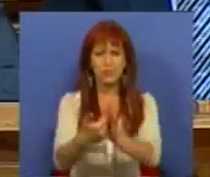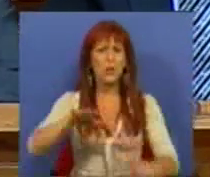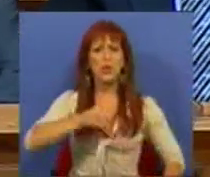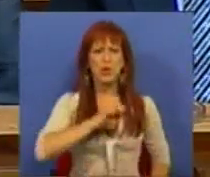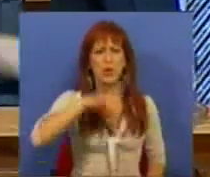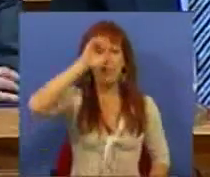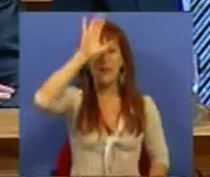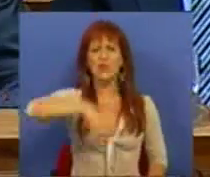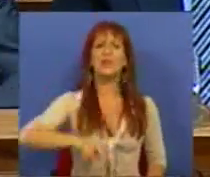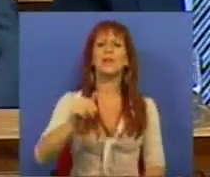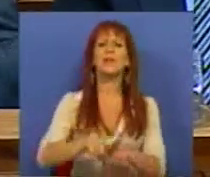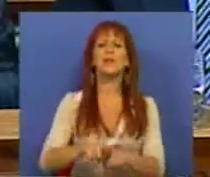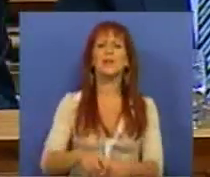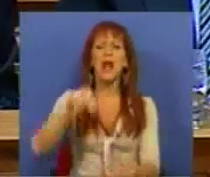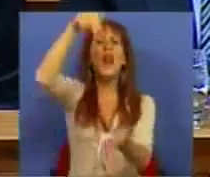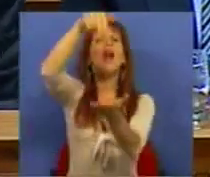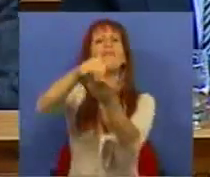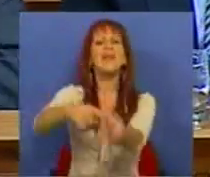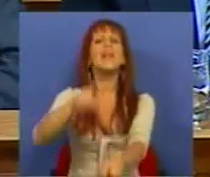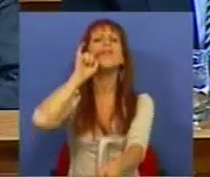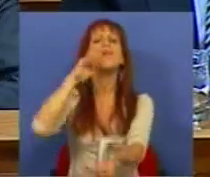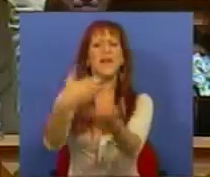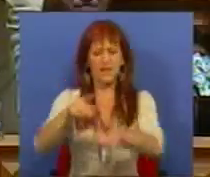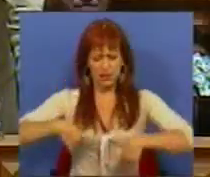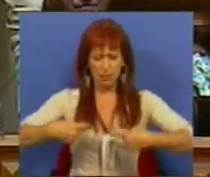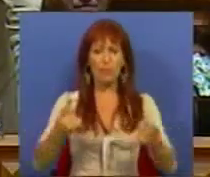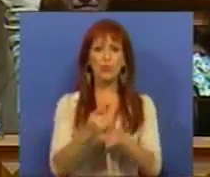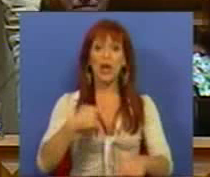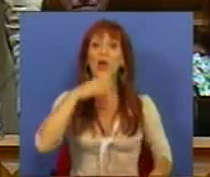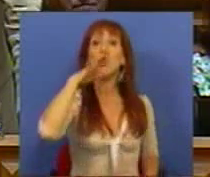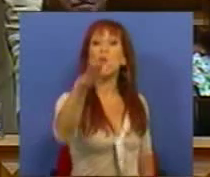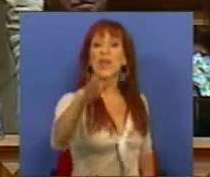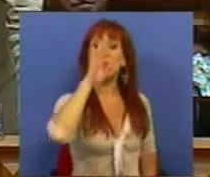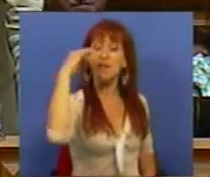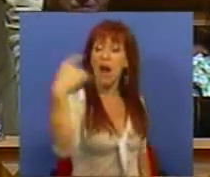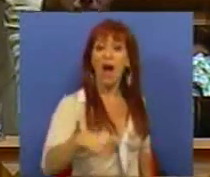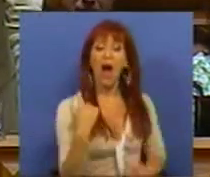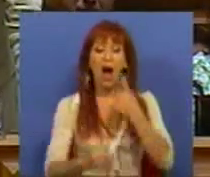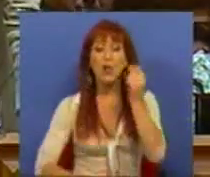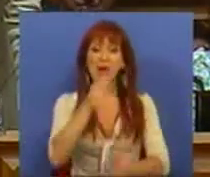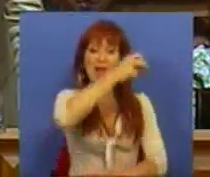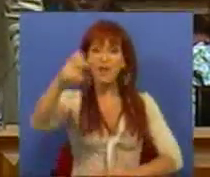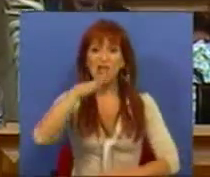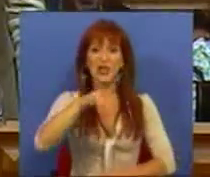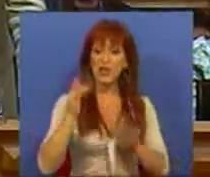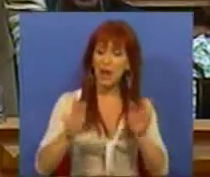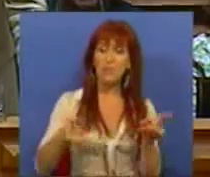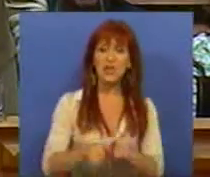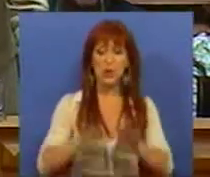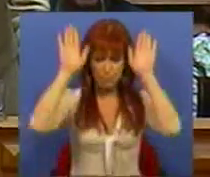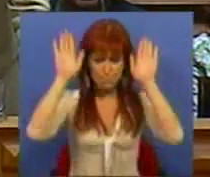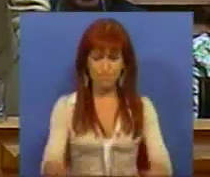Primeiro-Ministro, levante-se então e defenda-se, porque eu digo-lhe, se há aí alguma frase que diz que é preciso